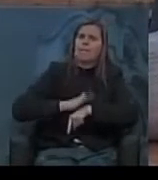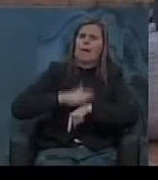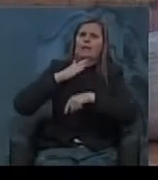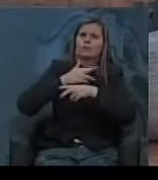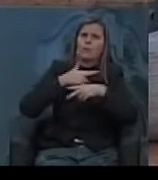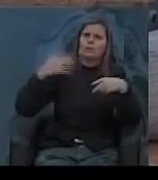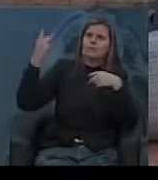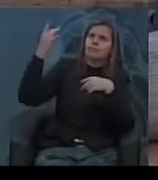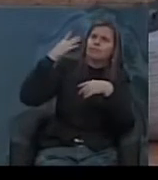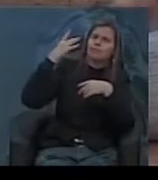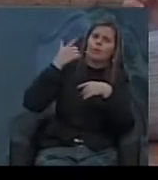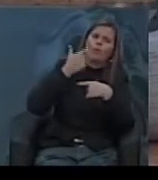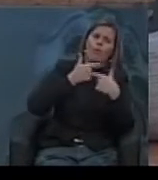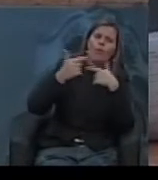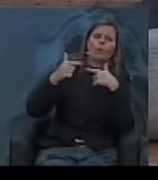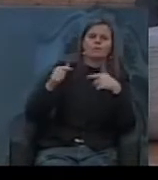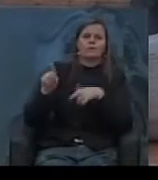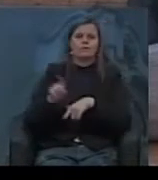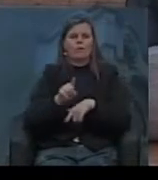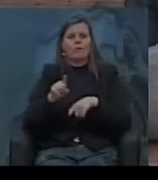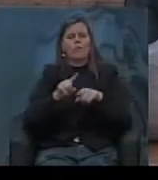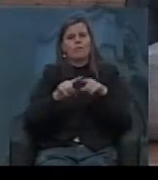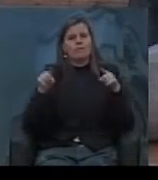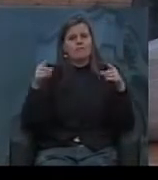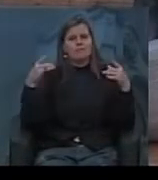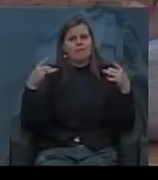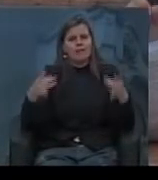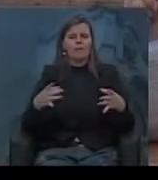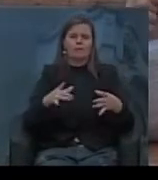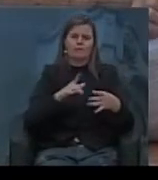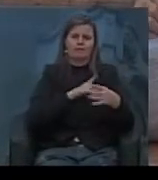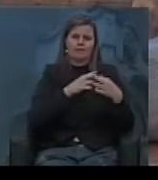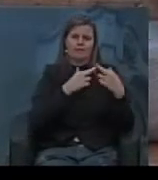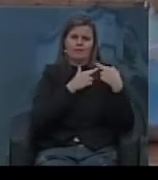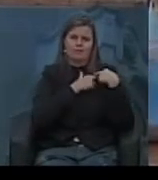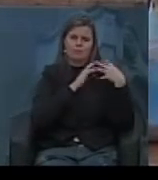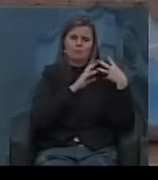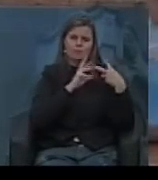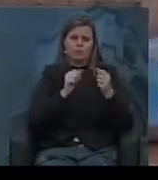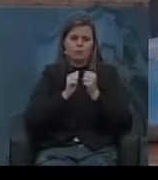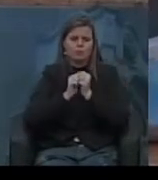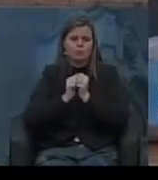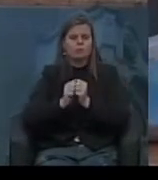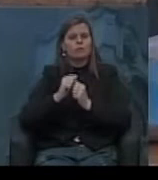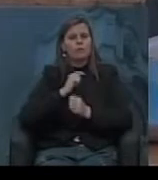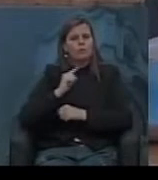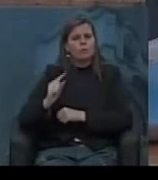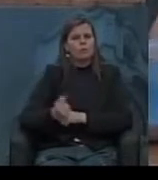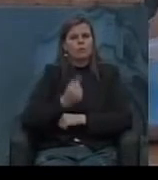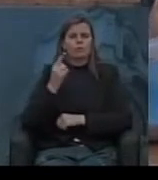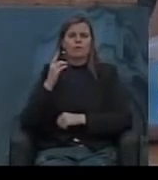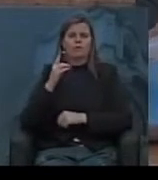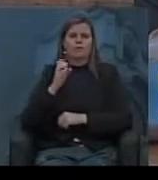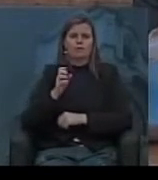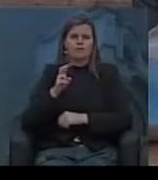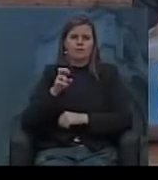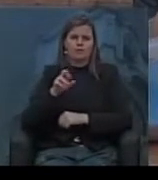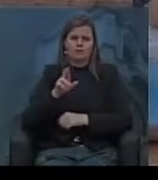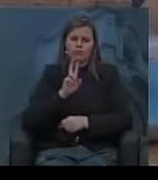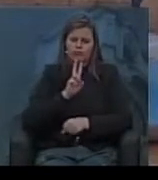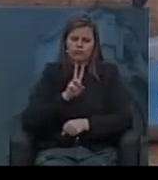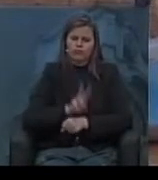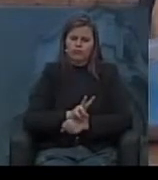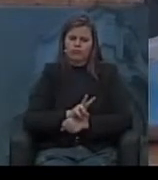nem tanto mas cada um tem a responsabilidade e todos nós juntos temos um único dever de preservar esse